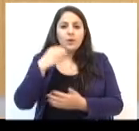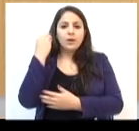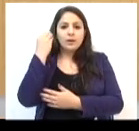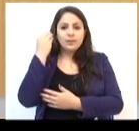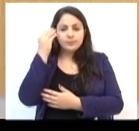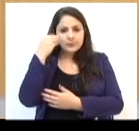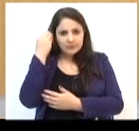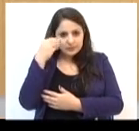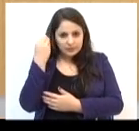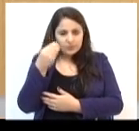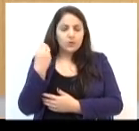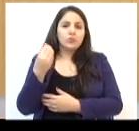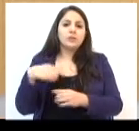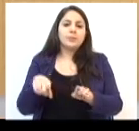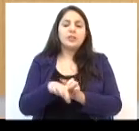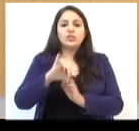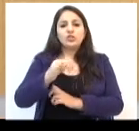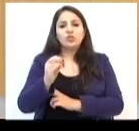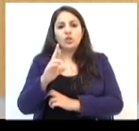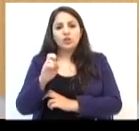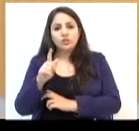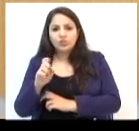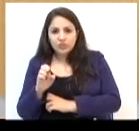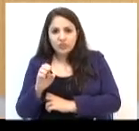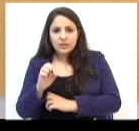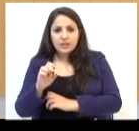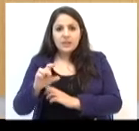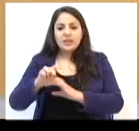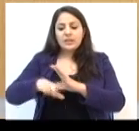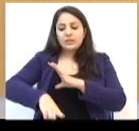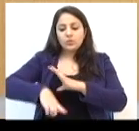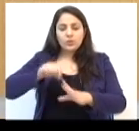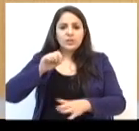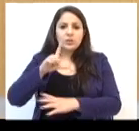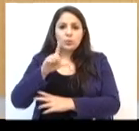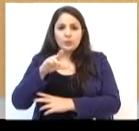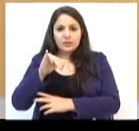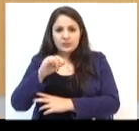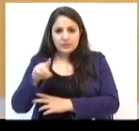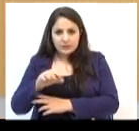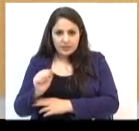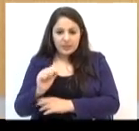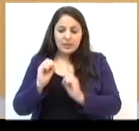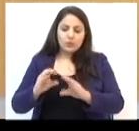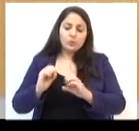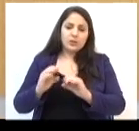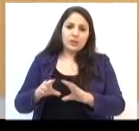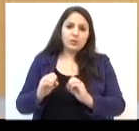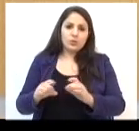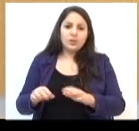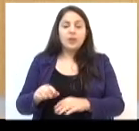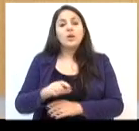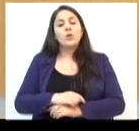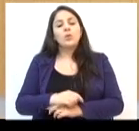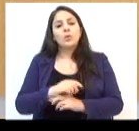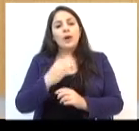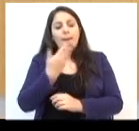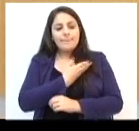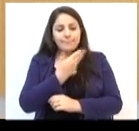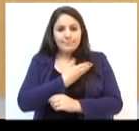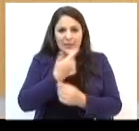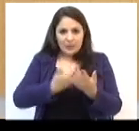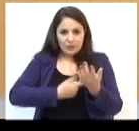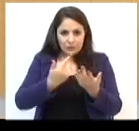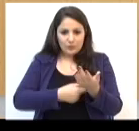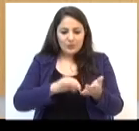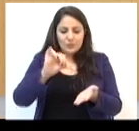psiquiatra Jorge Salton. Eloísa Almeida foi escolhida como educadora emérita. O título de Amigo do